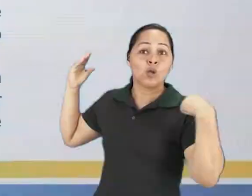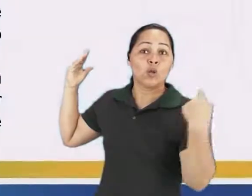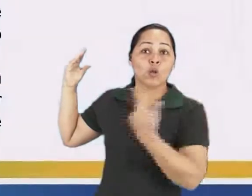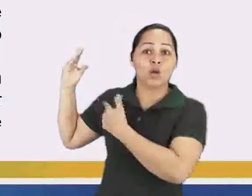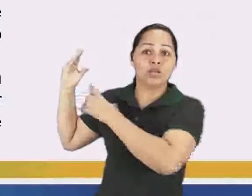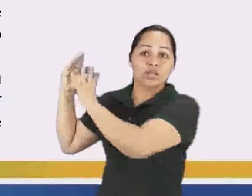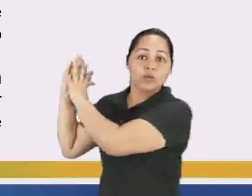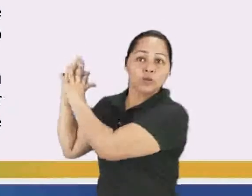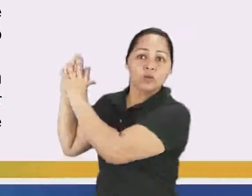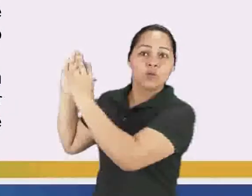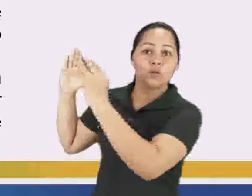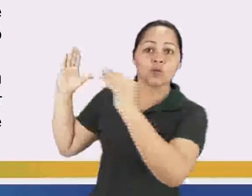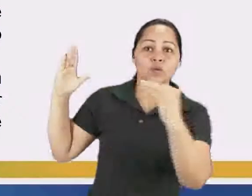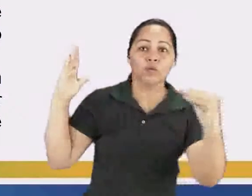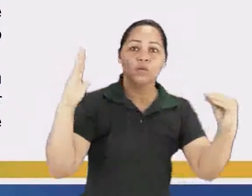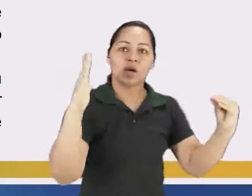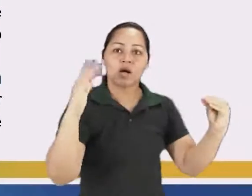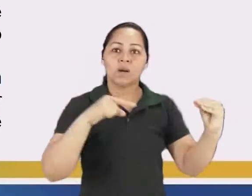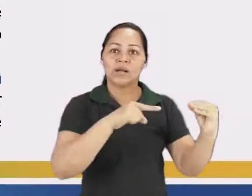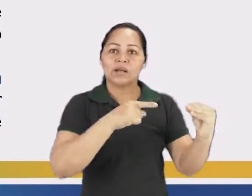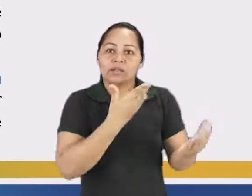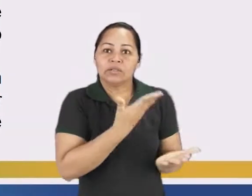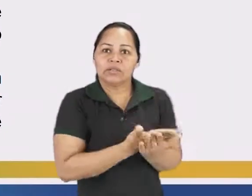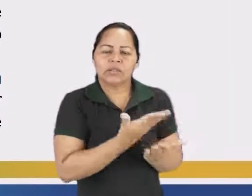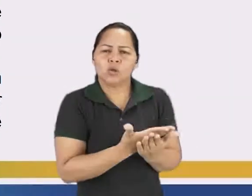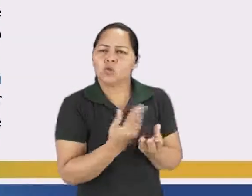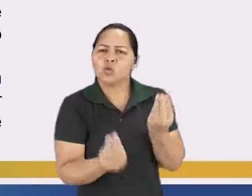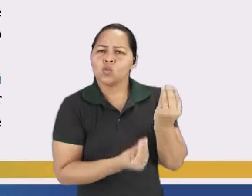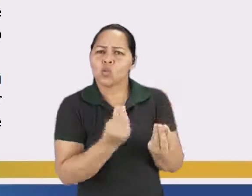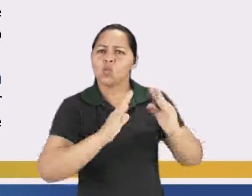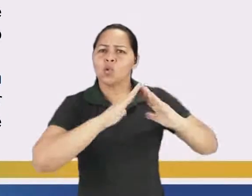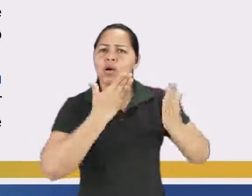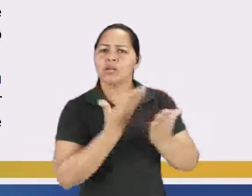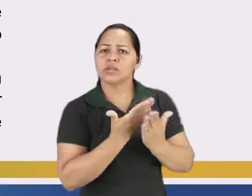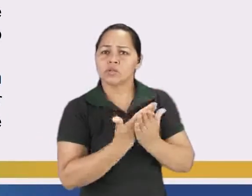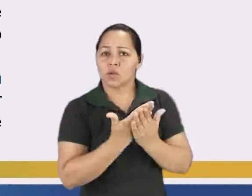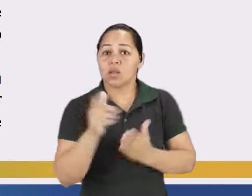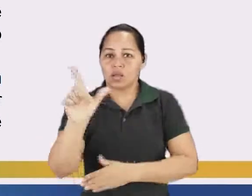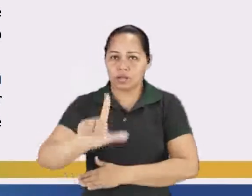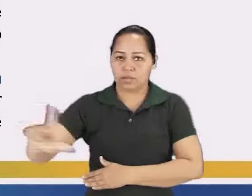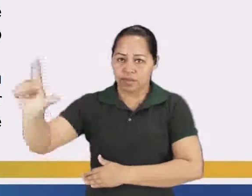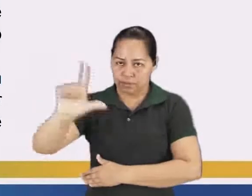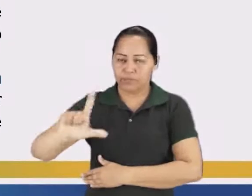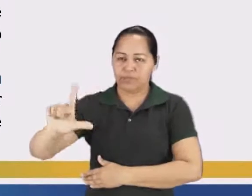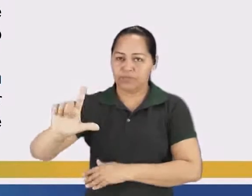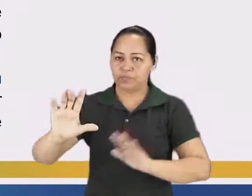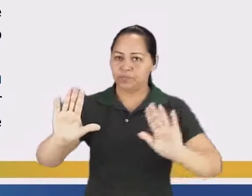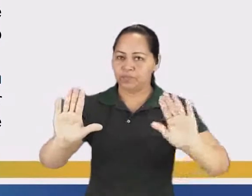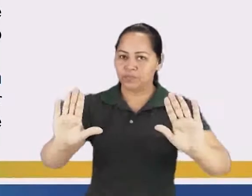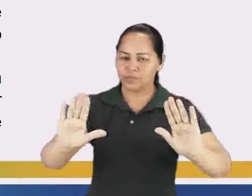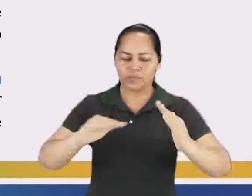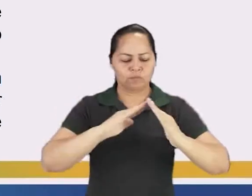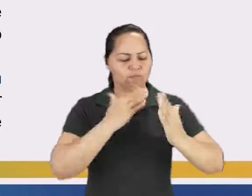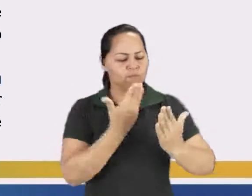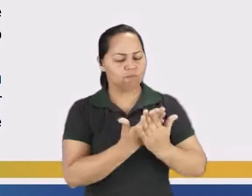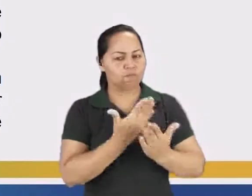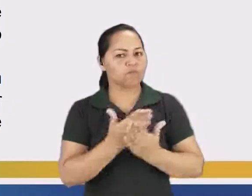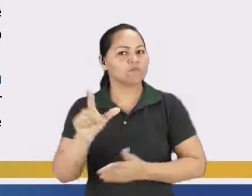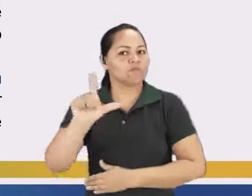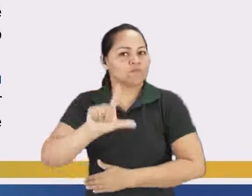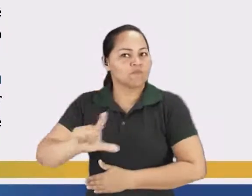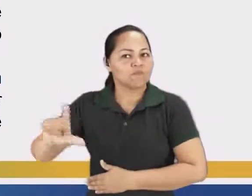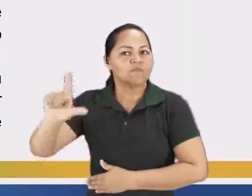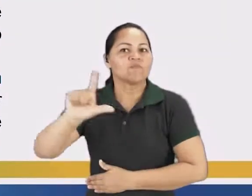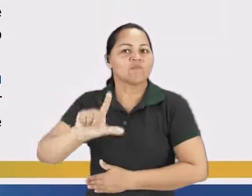que a gente se lembre do que foram as escolas literárias. Então, vamos lá. As escolas literárias, elas são